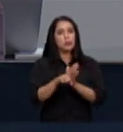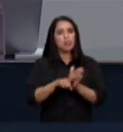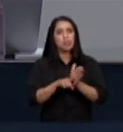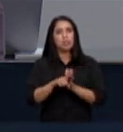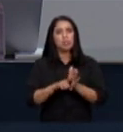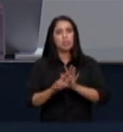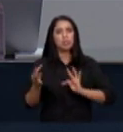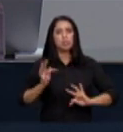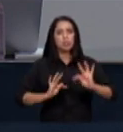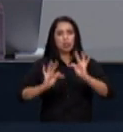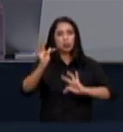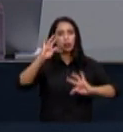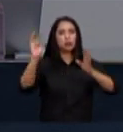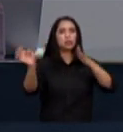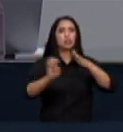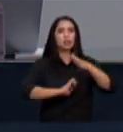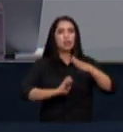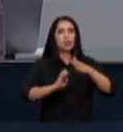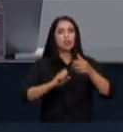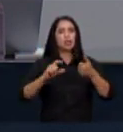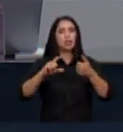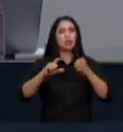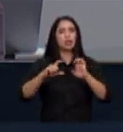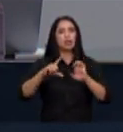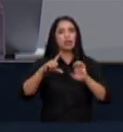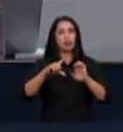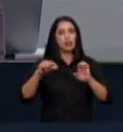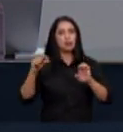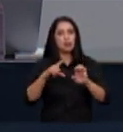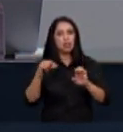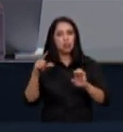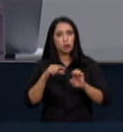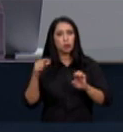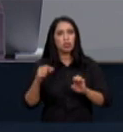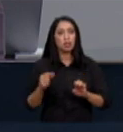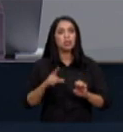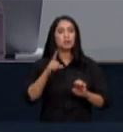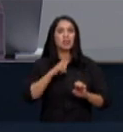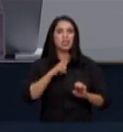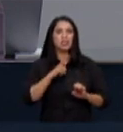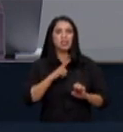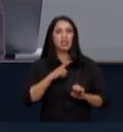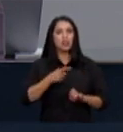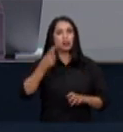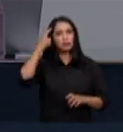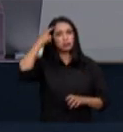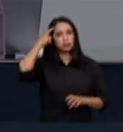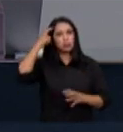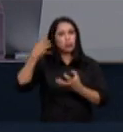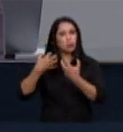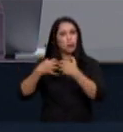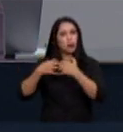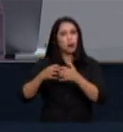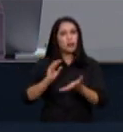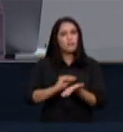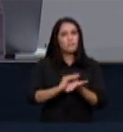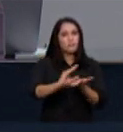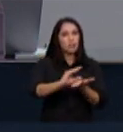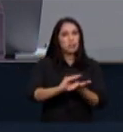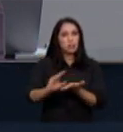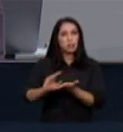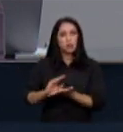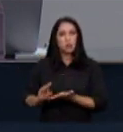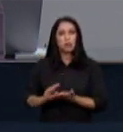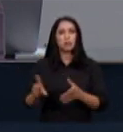empreendedorismo e que seja capaz de atrair cérebros e investidores e